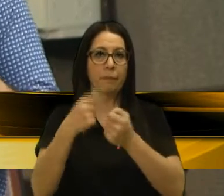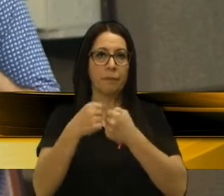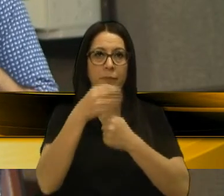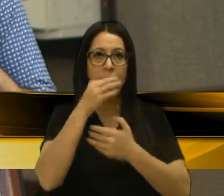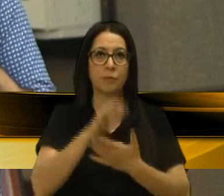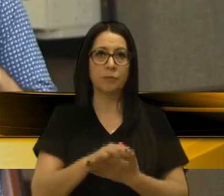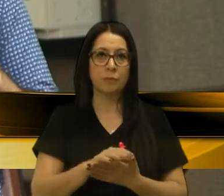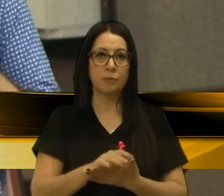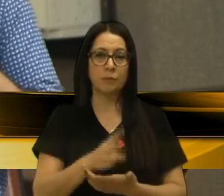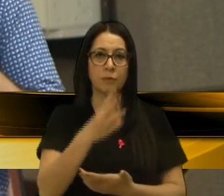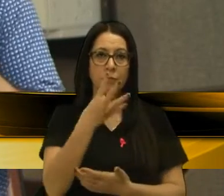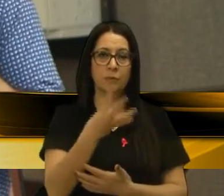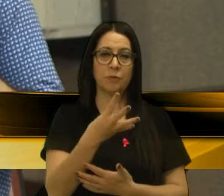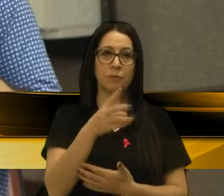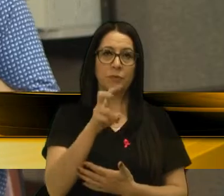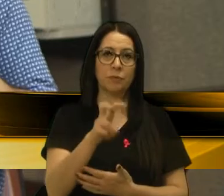Sul.